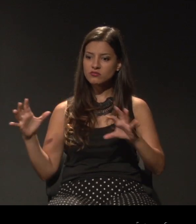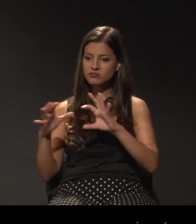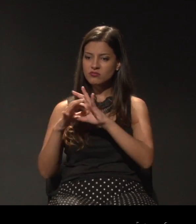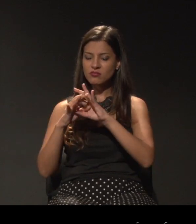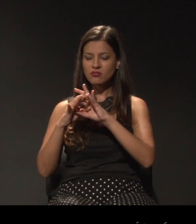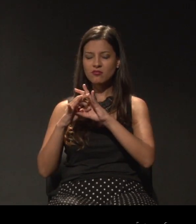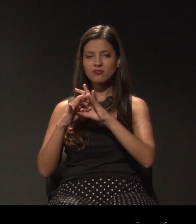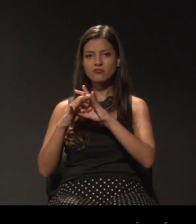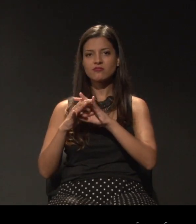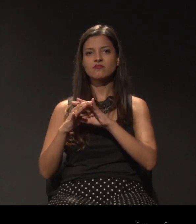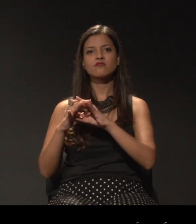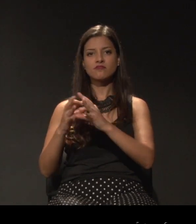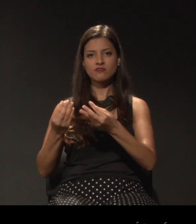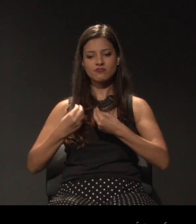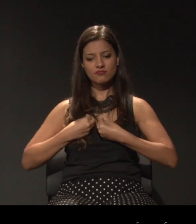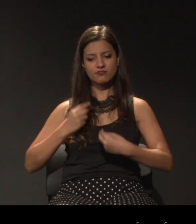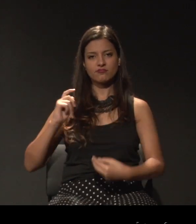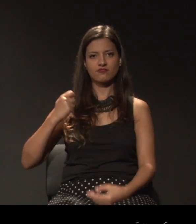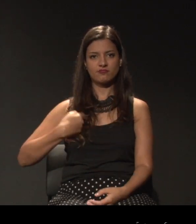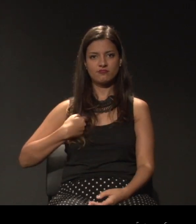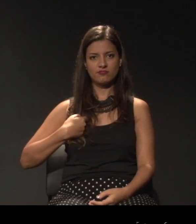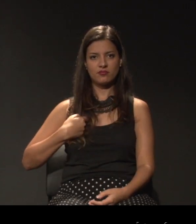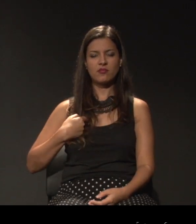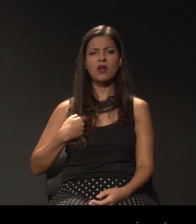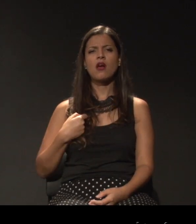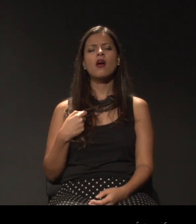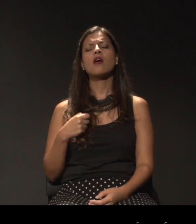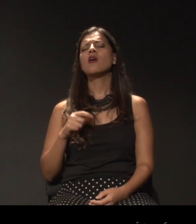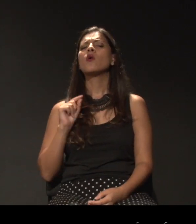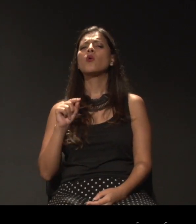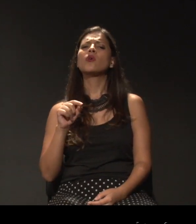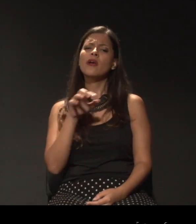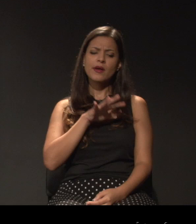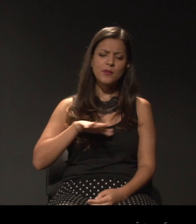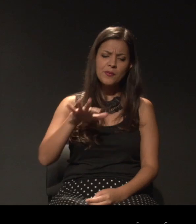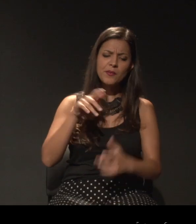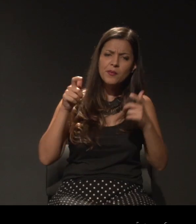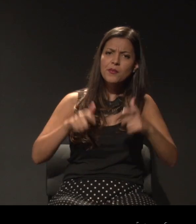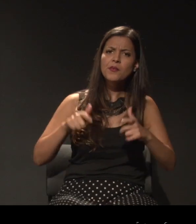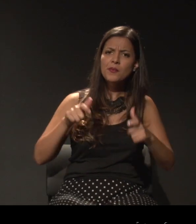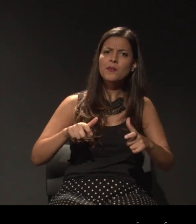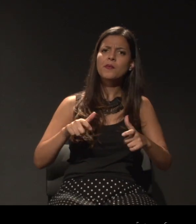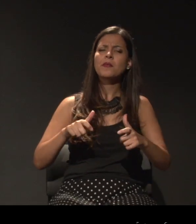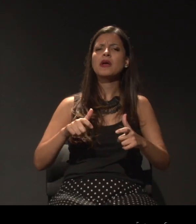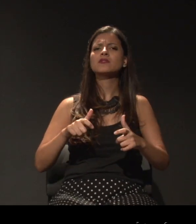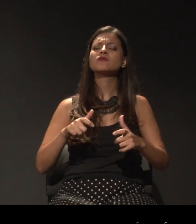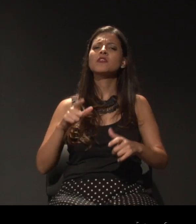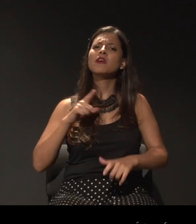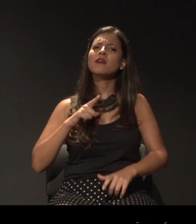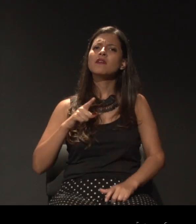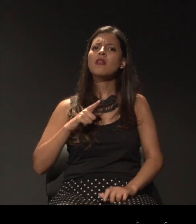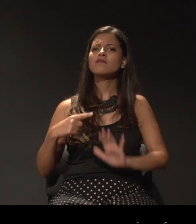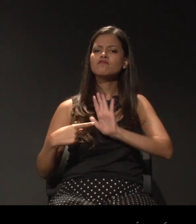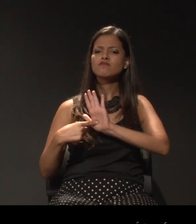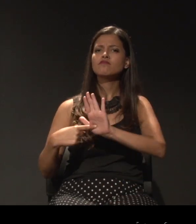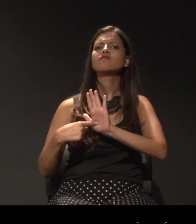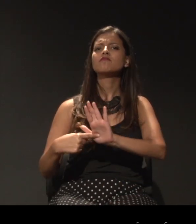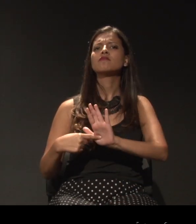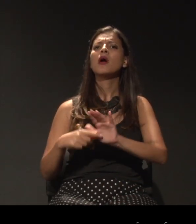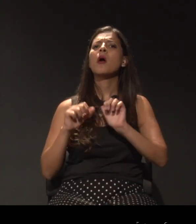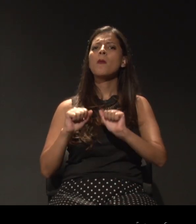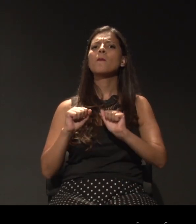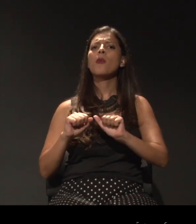representatividade, onde a gente pode ser, onde a gente pode estar, onde a gente pode habitar